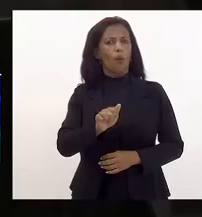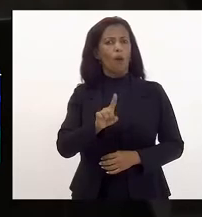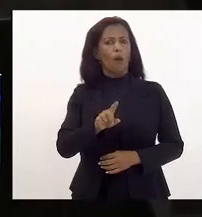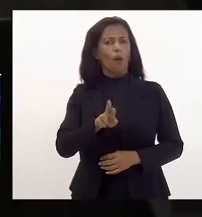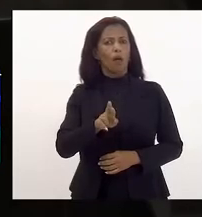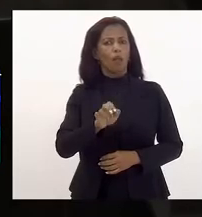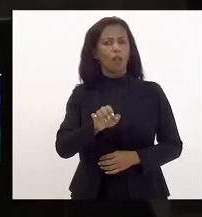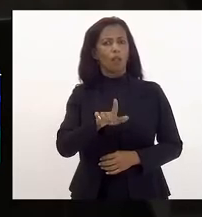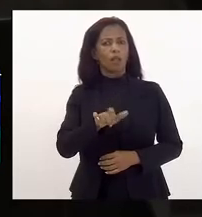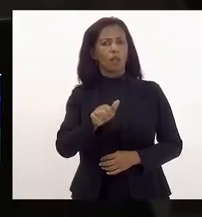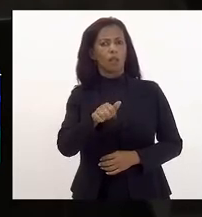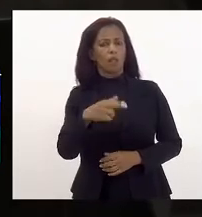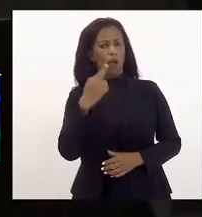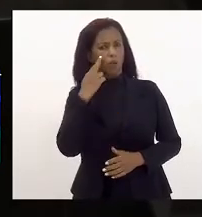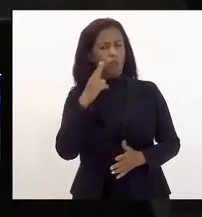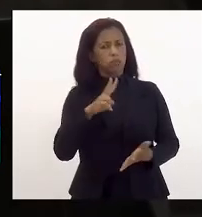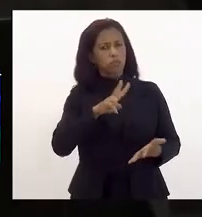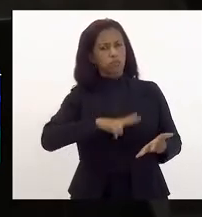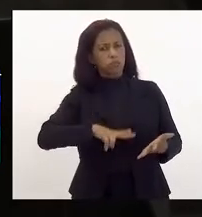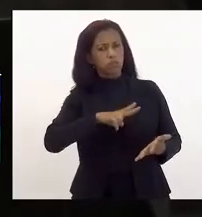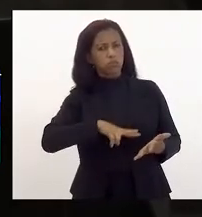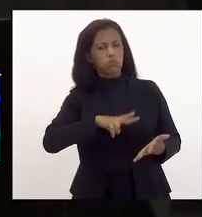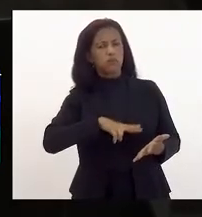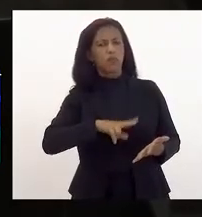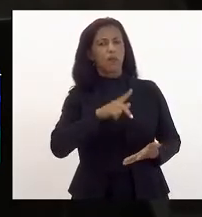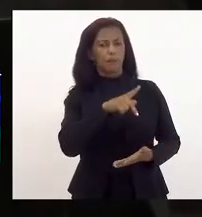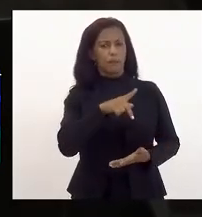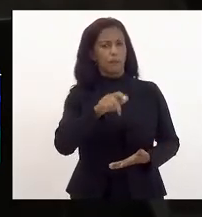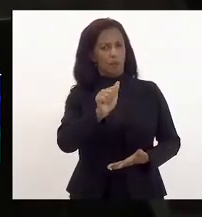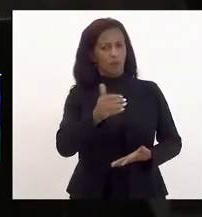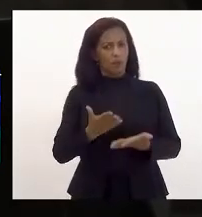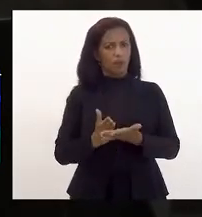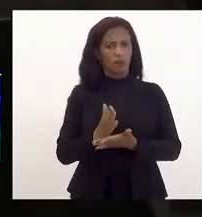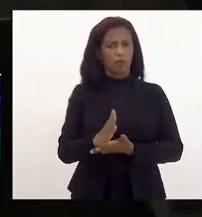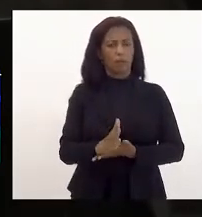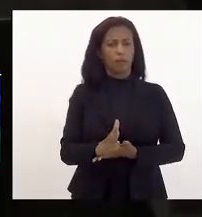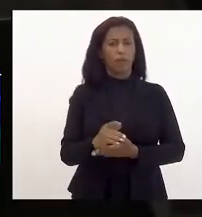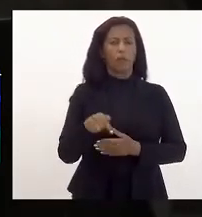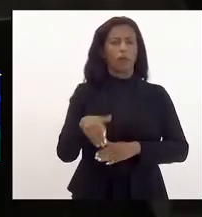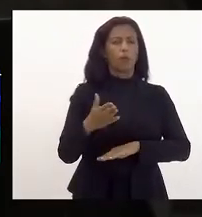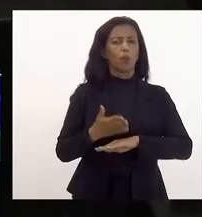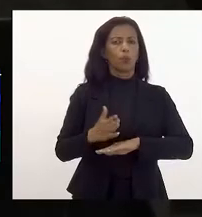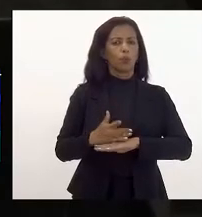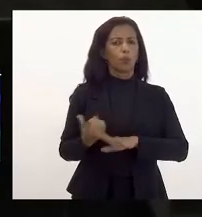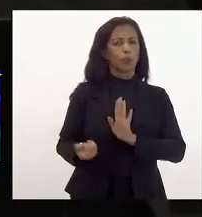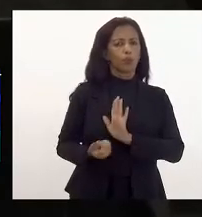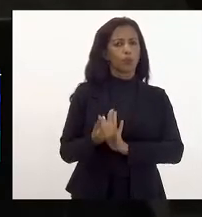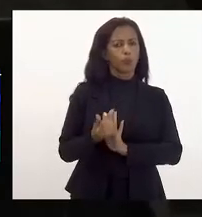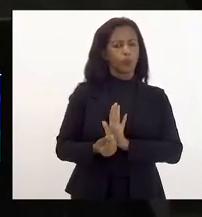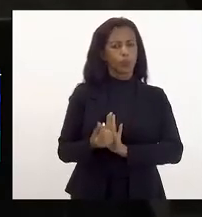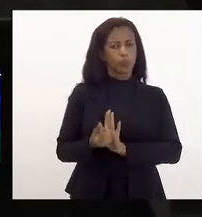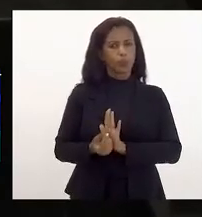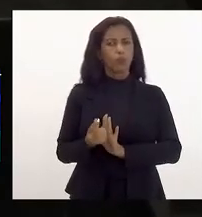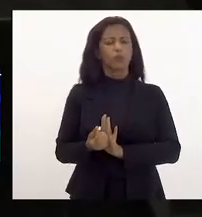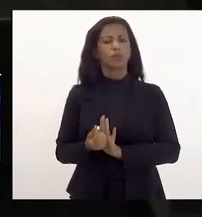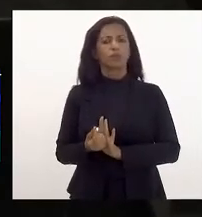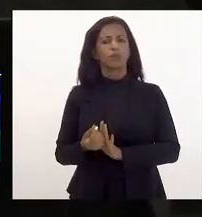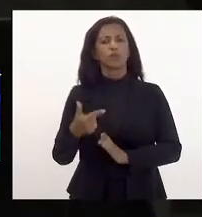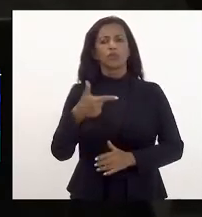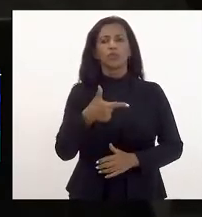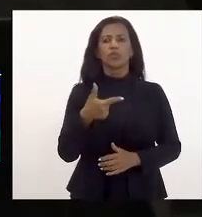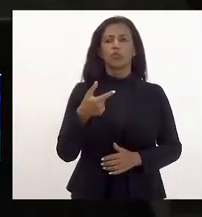um projeto de revisão do PPA já aprovado para o exercício orçamentário e financeiro de